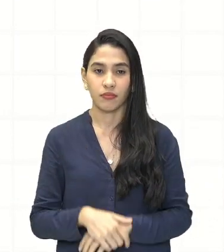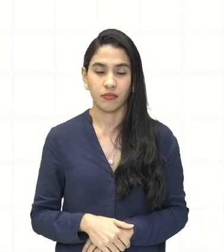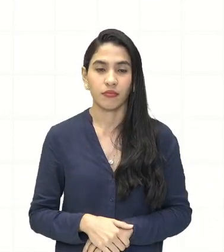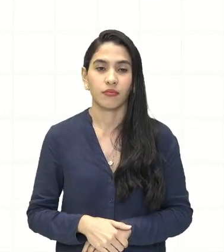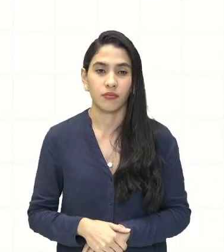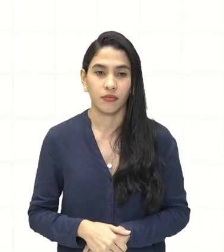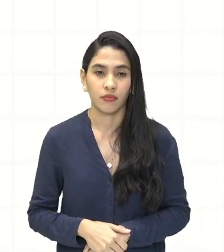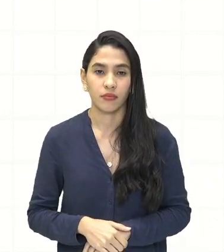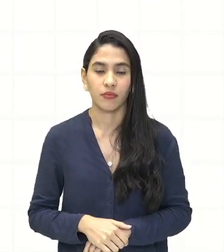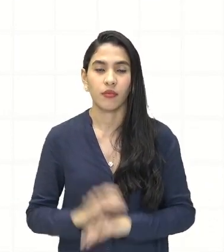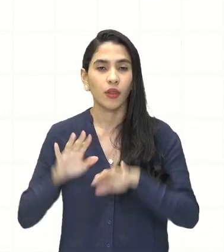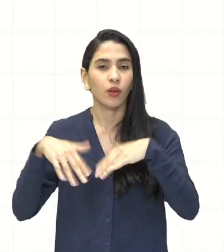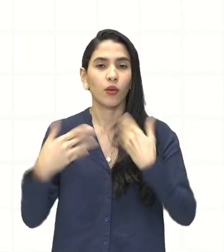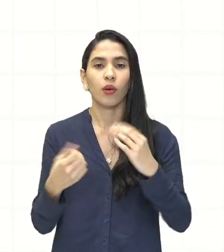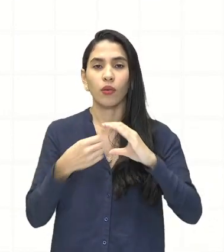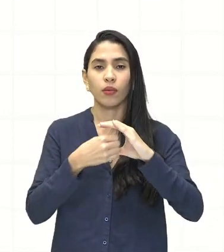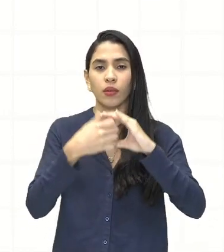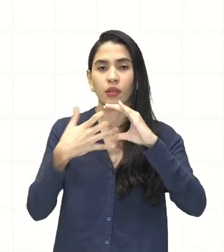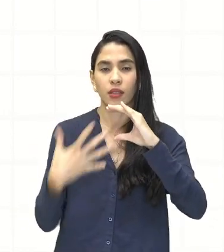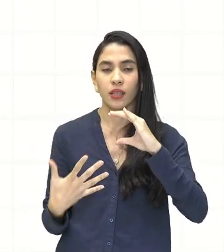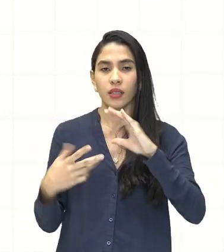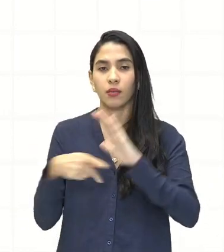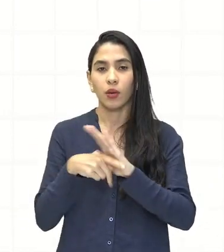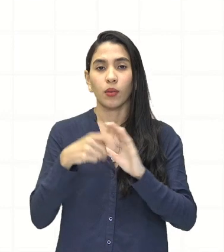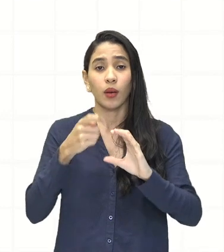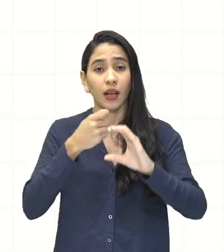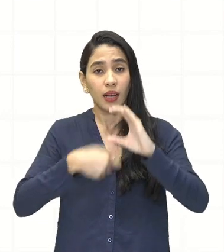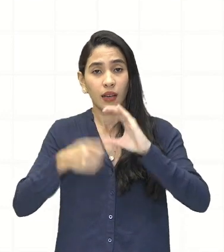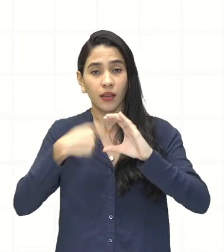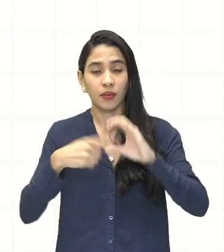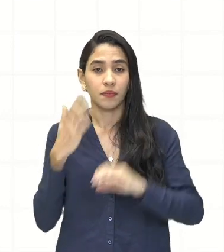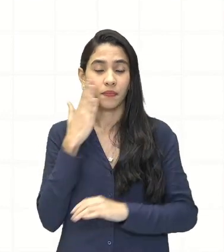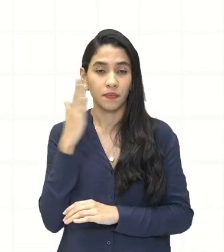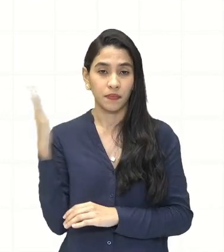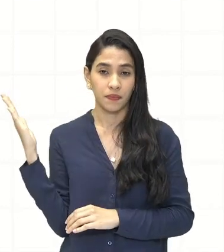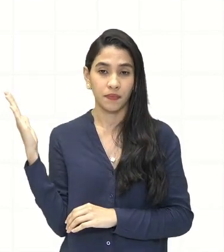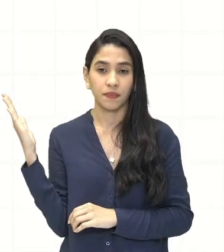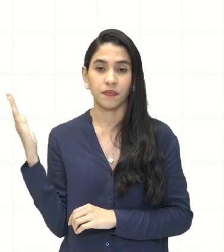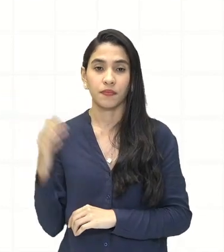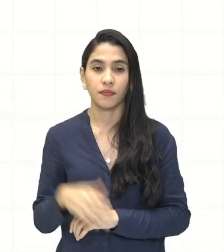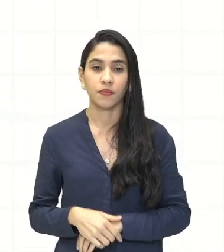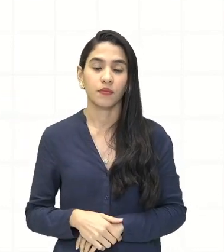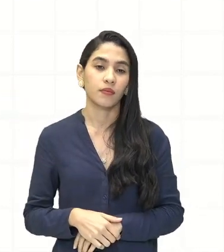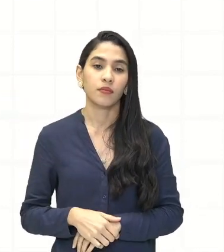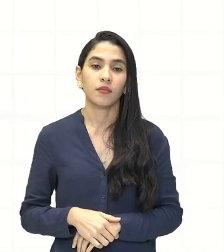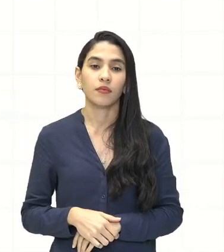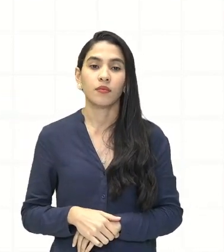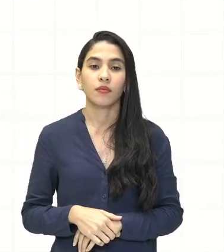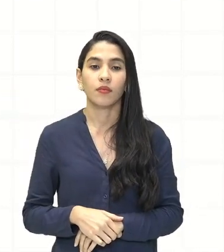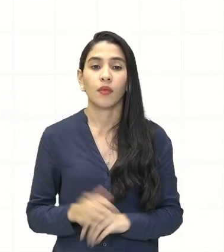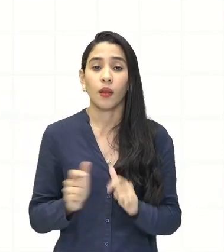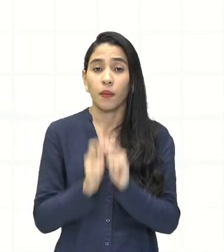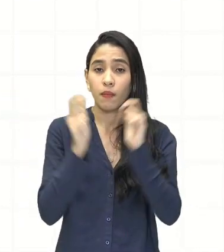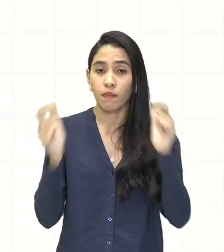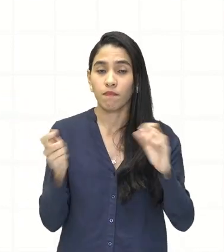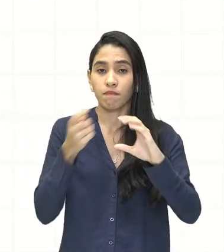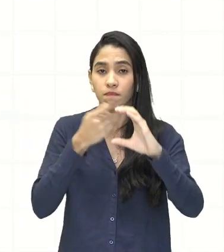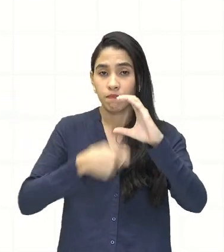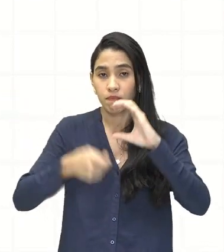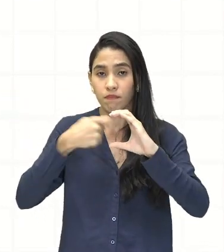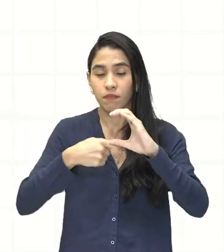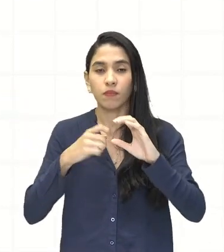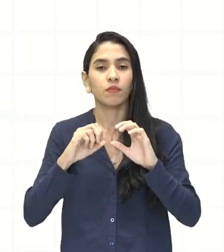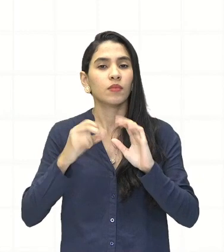Então, quais são as características do capitalismo? Observem só. Eu tenho o acúmulo de capital, ou